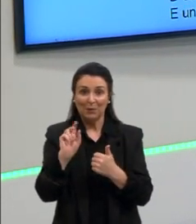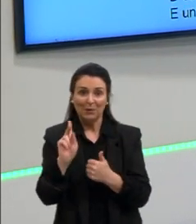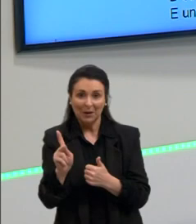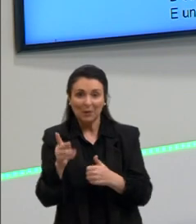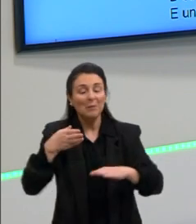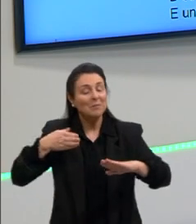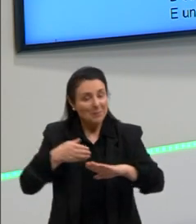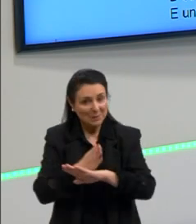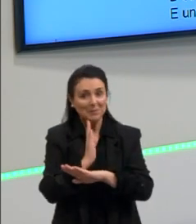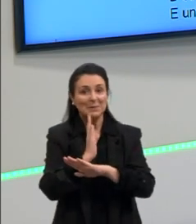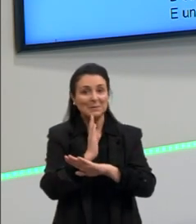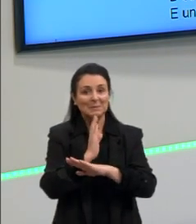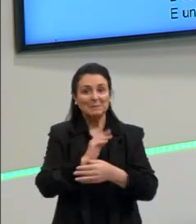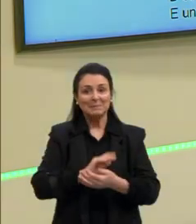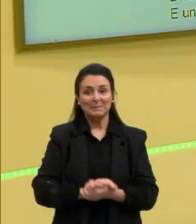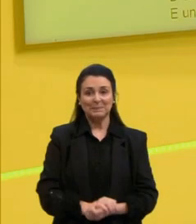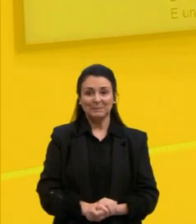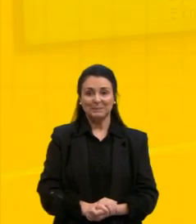e partiu passar. o